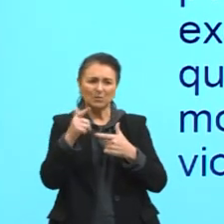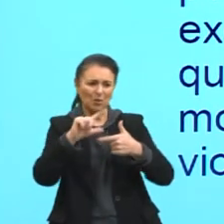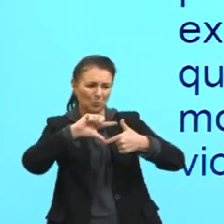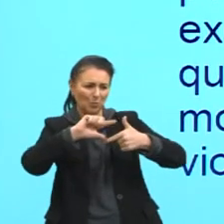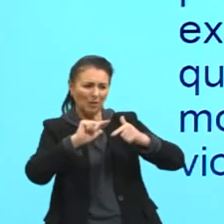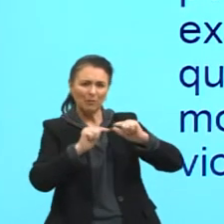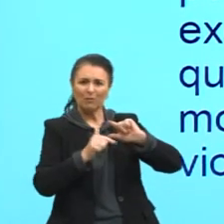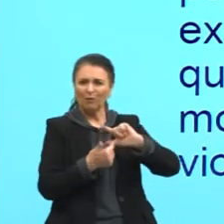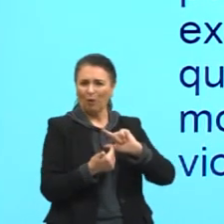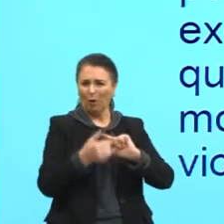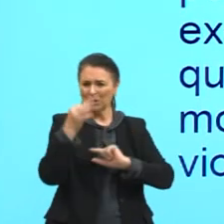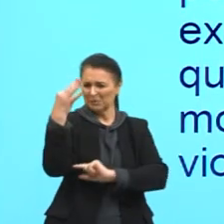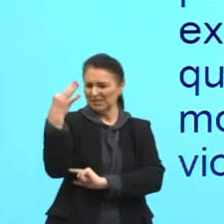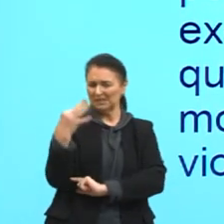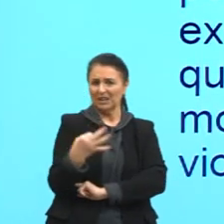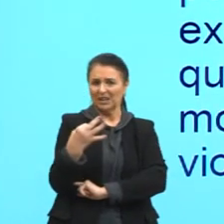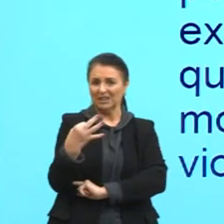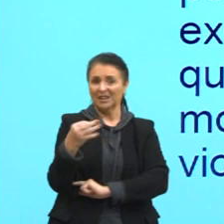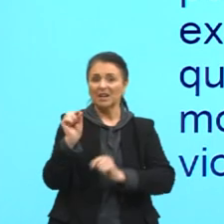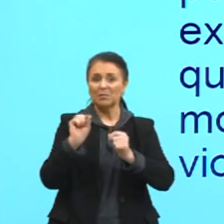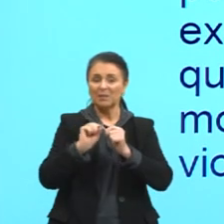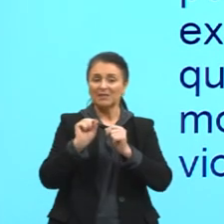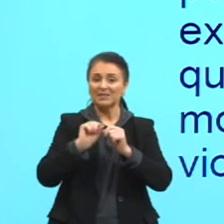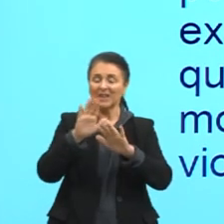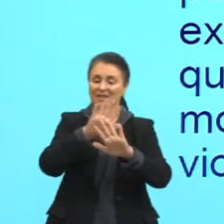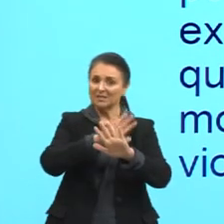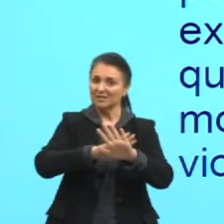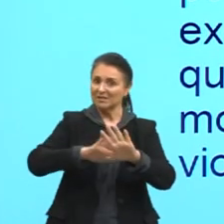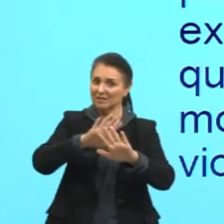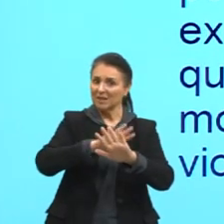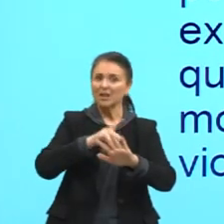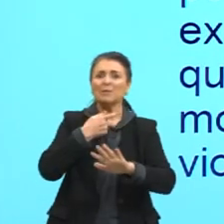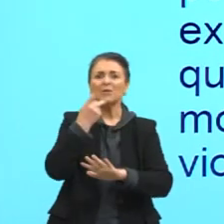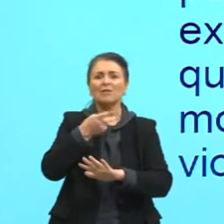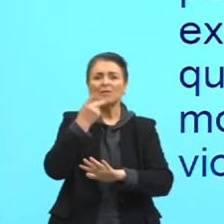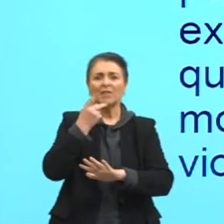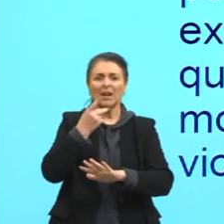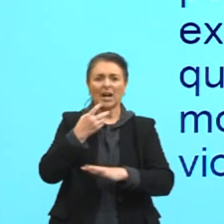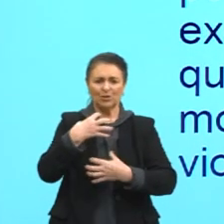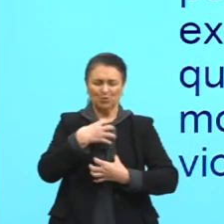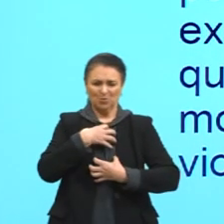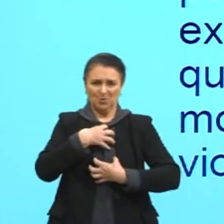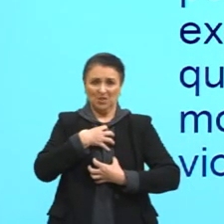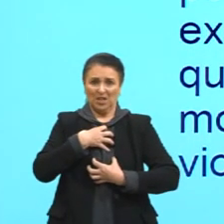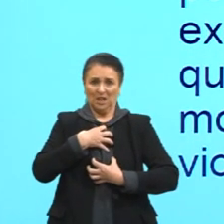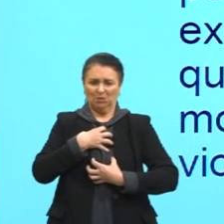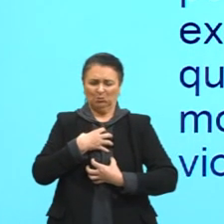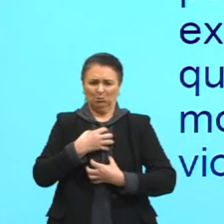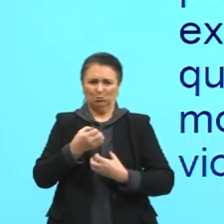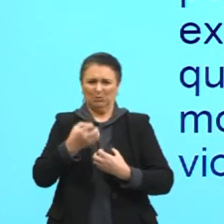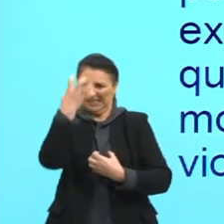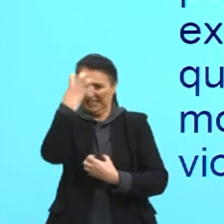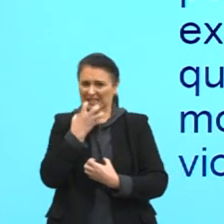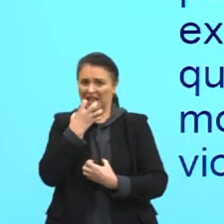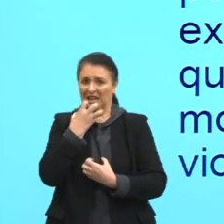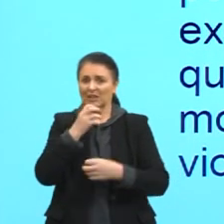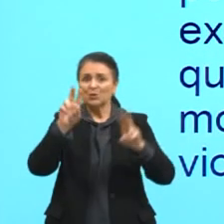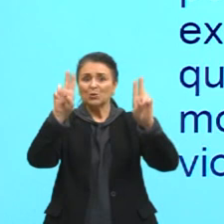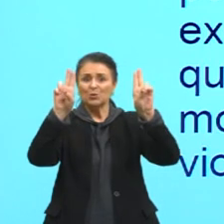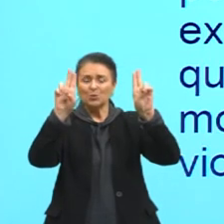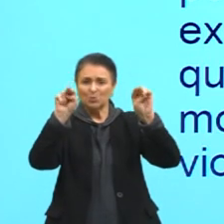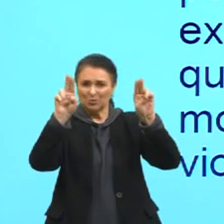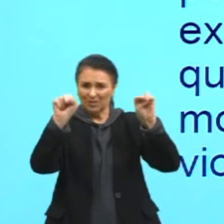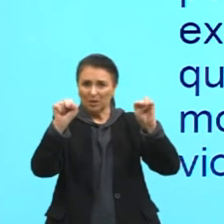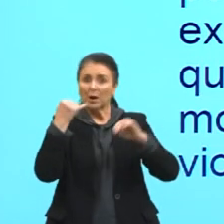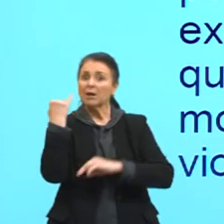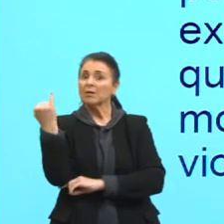gordinhas, para fazer esse eufemismo. Para não falar de maneira dura sobre um tema que é um tema pesado, que é um tema